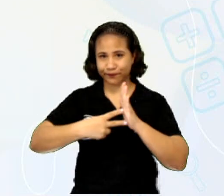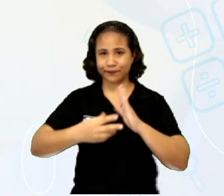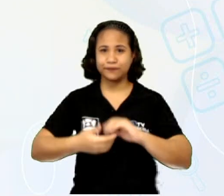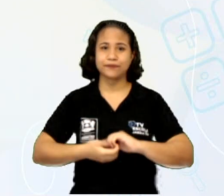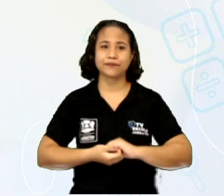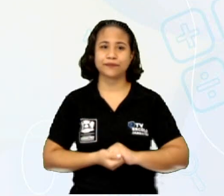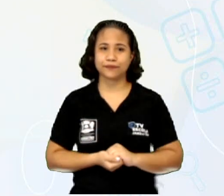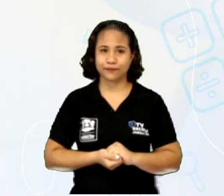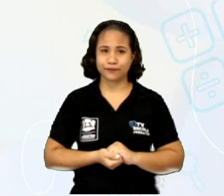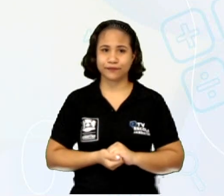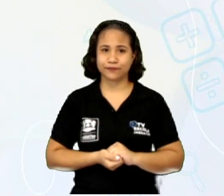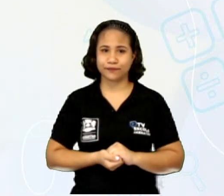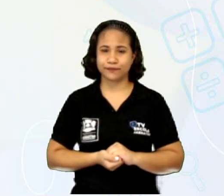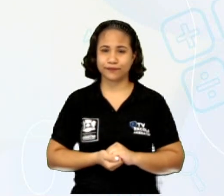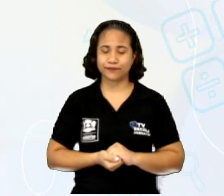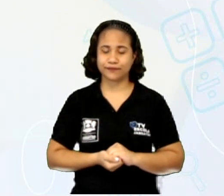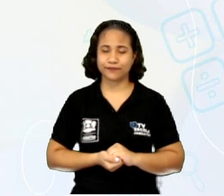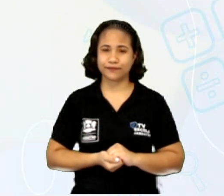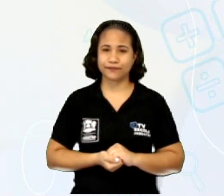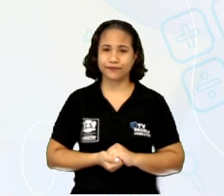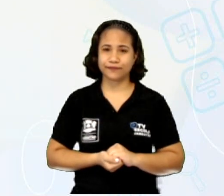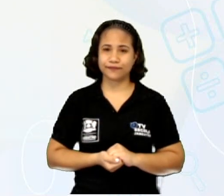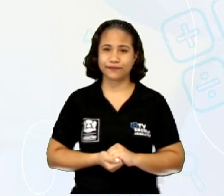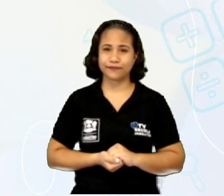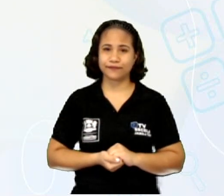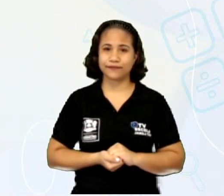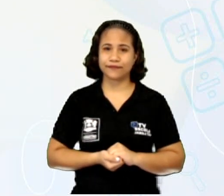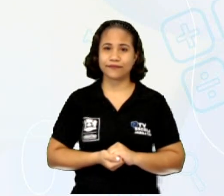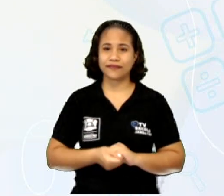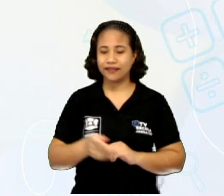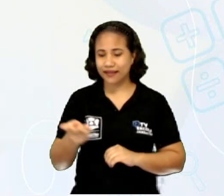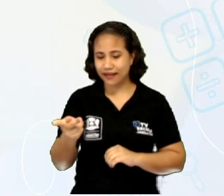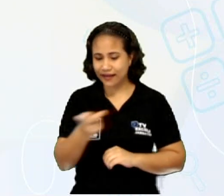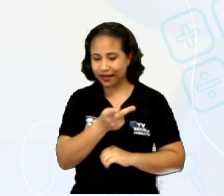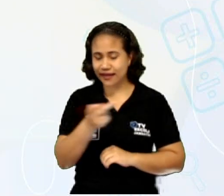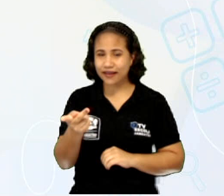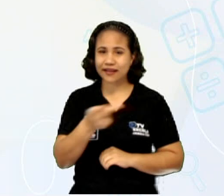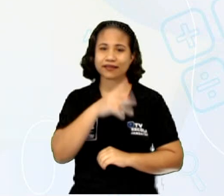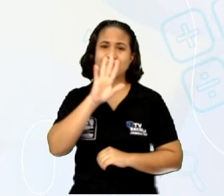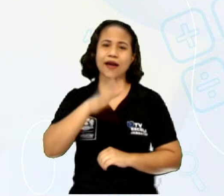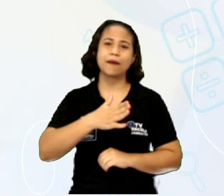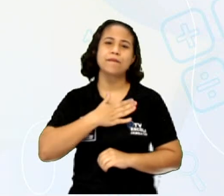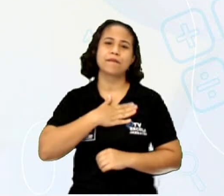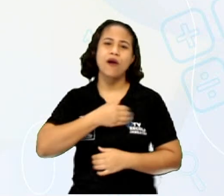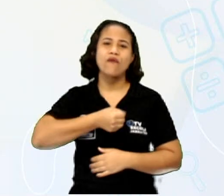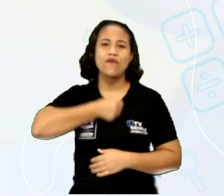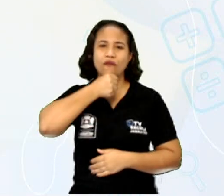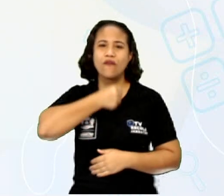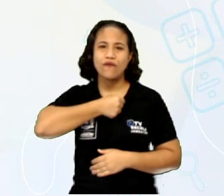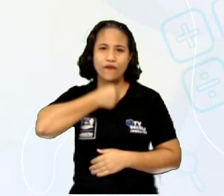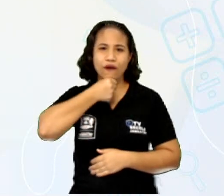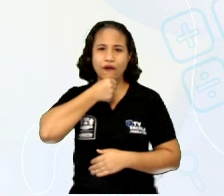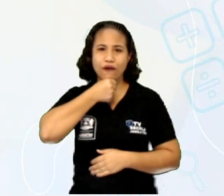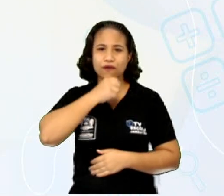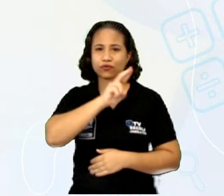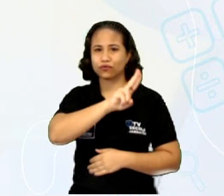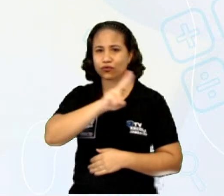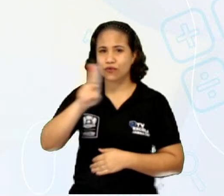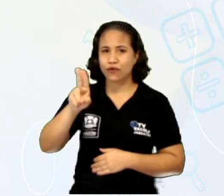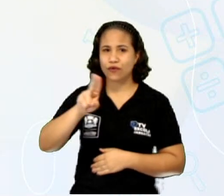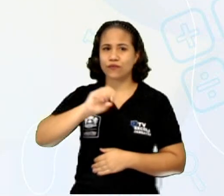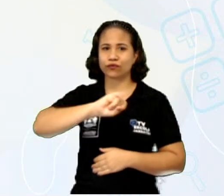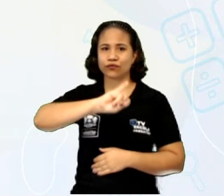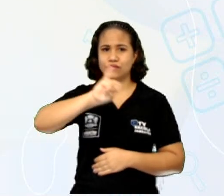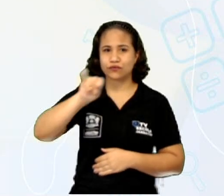They are my grandparents. Eles são meus pais, ou meus avós. Os nomes deles são John e